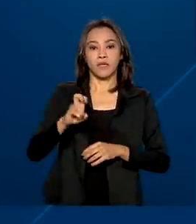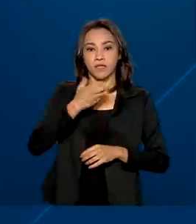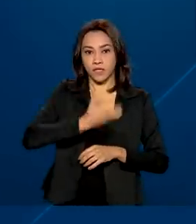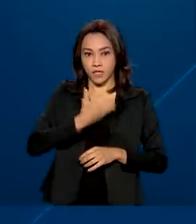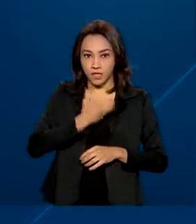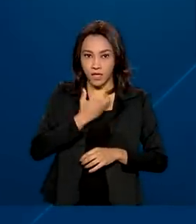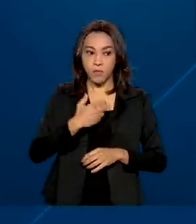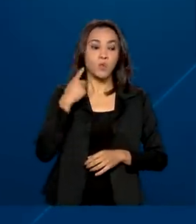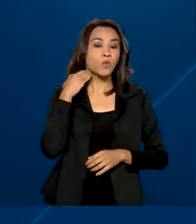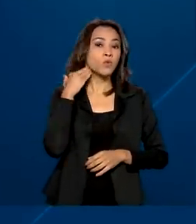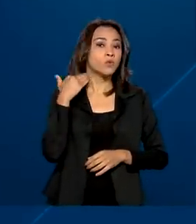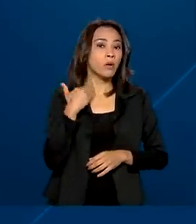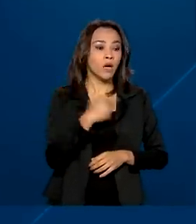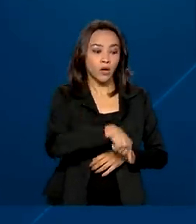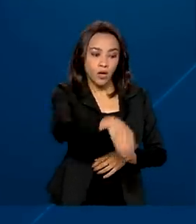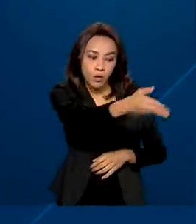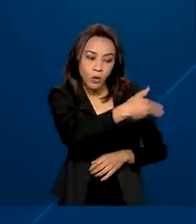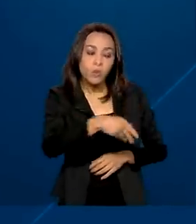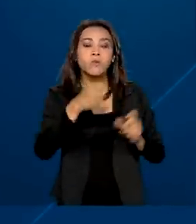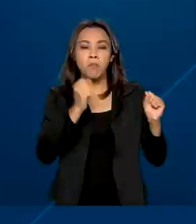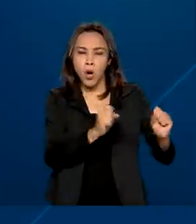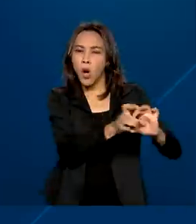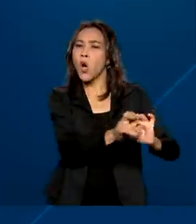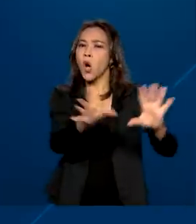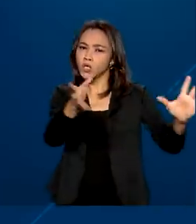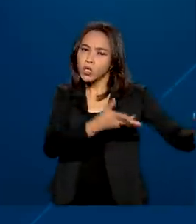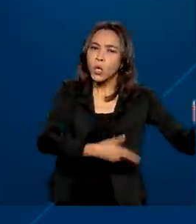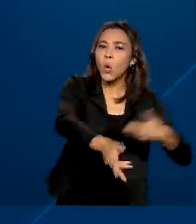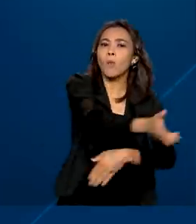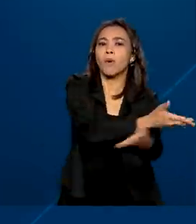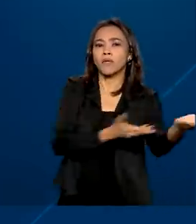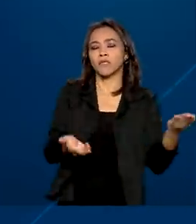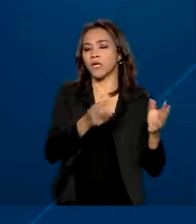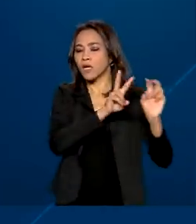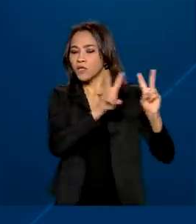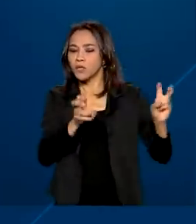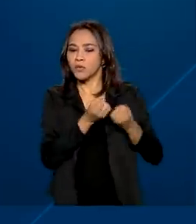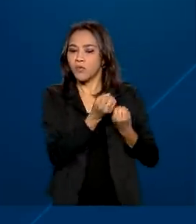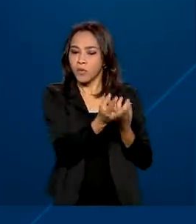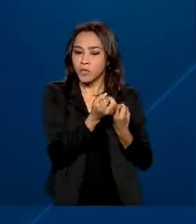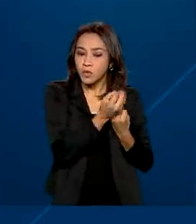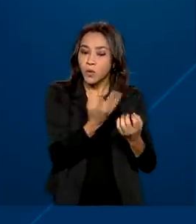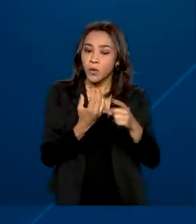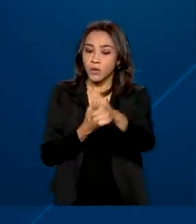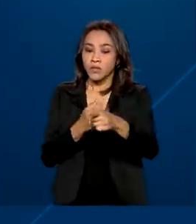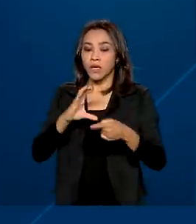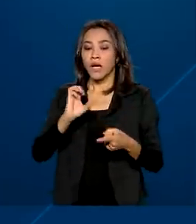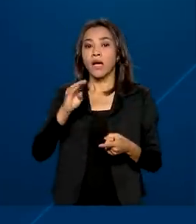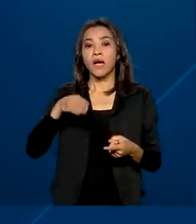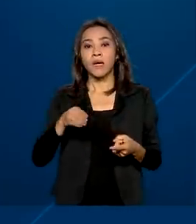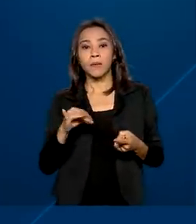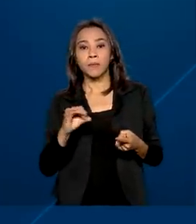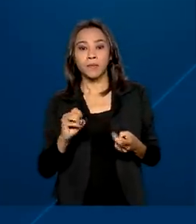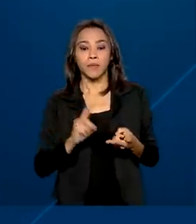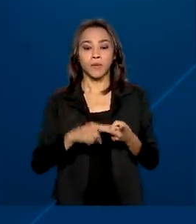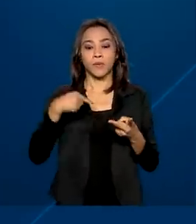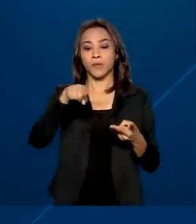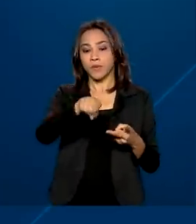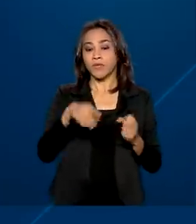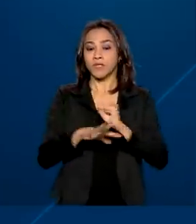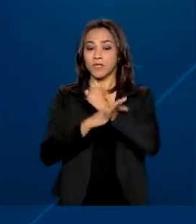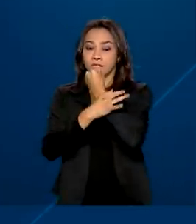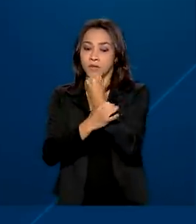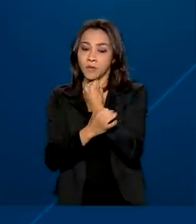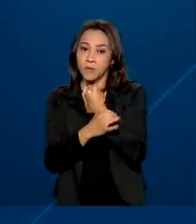financeiras passarão a compartilhar dados sobre investimentos, serviços relacionados a câmbio, credenciamento, seguros